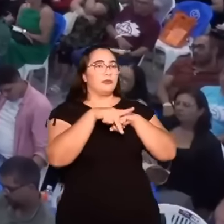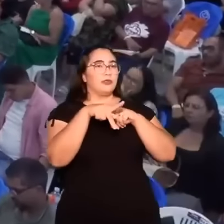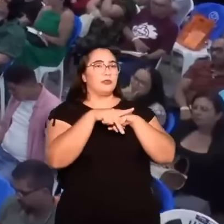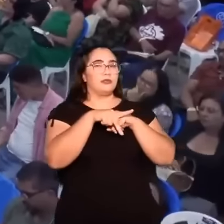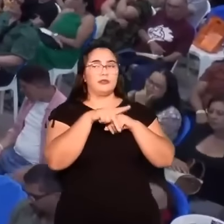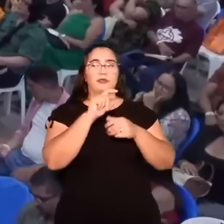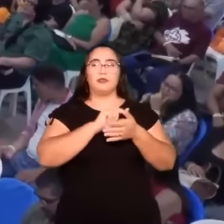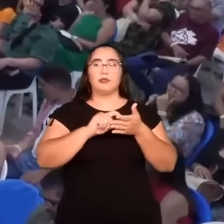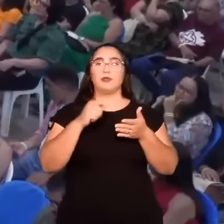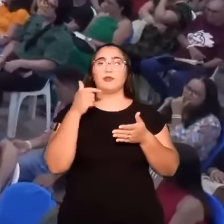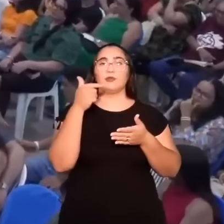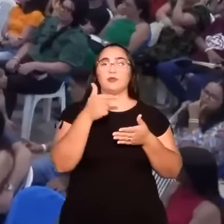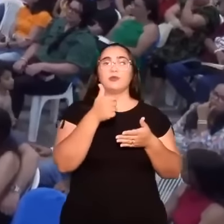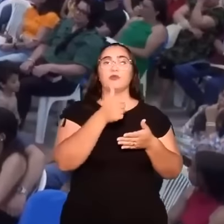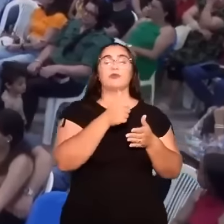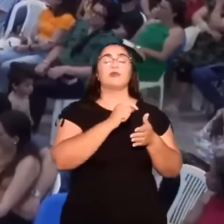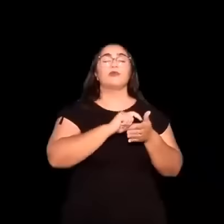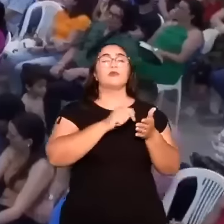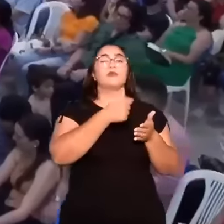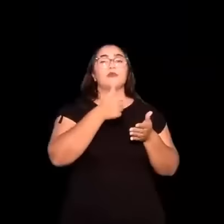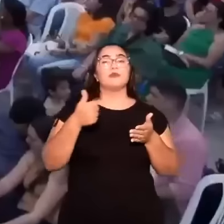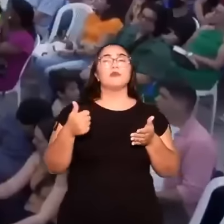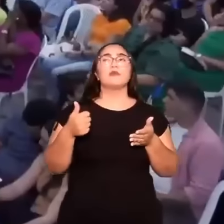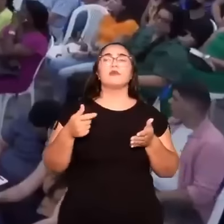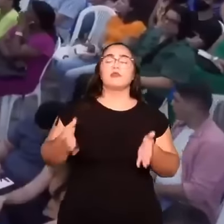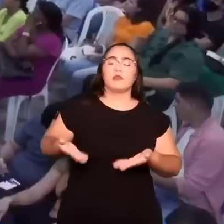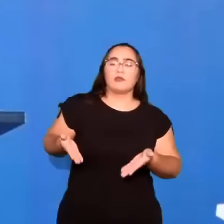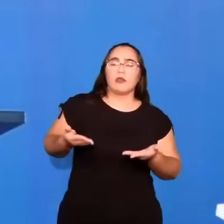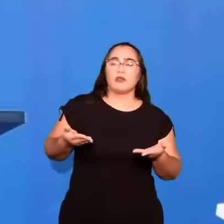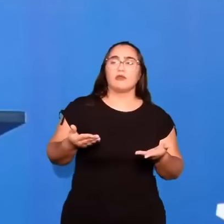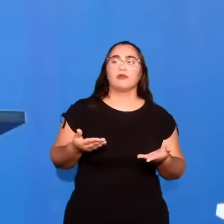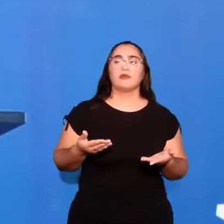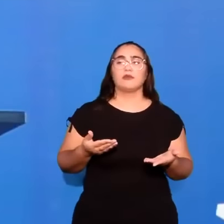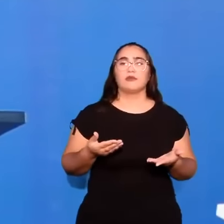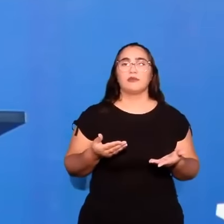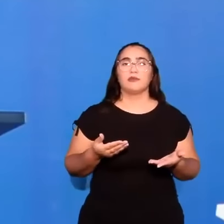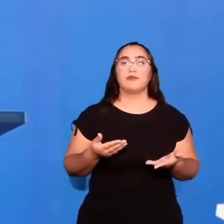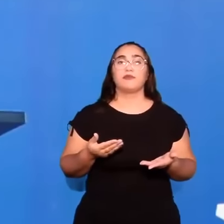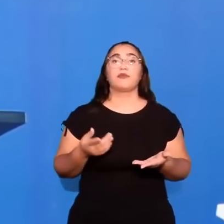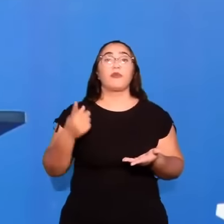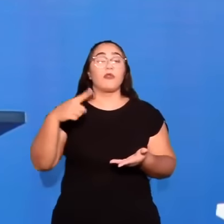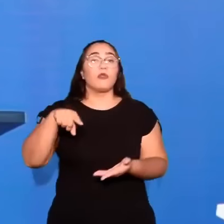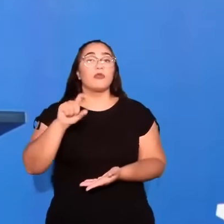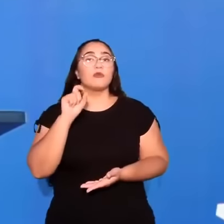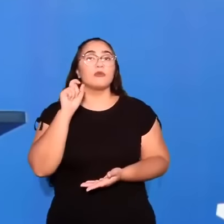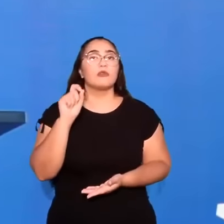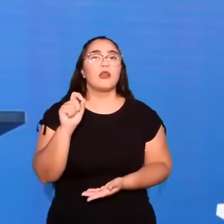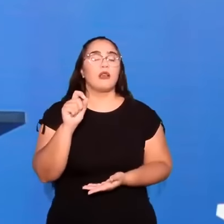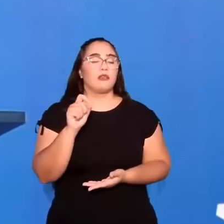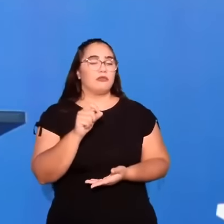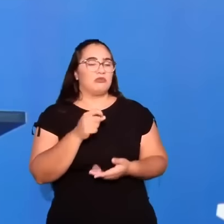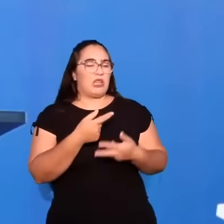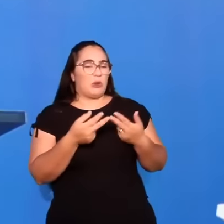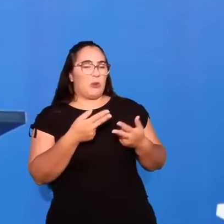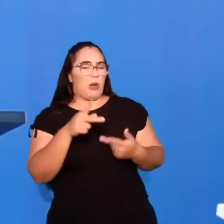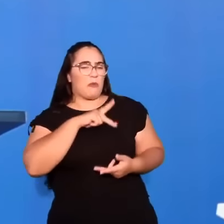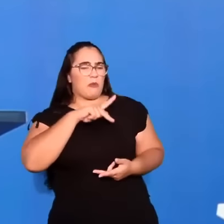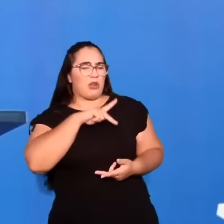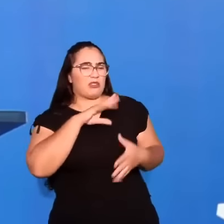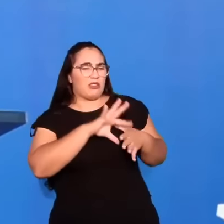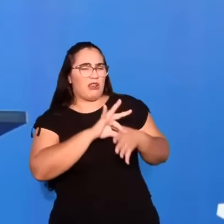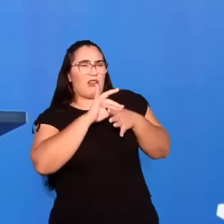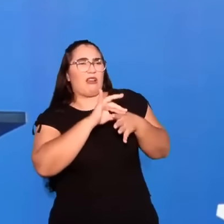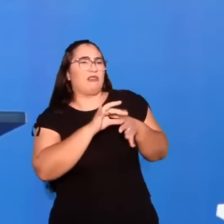Amados. Exórtos. Como peregrinos e forasteiros que sois. A vos absterdes das paixões